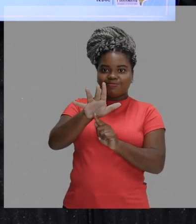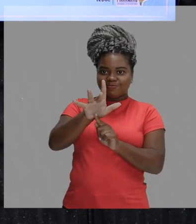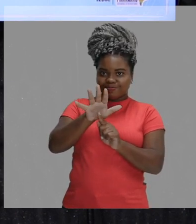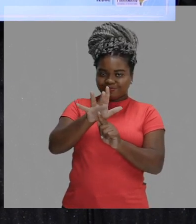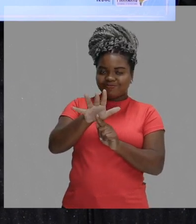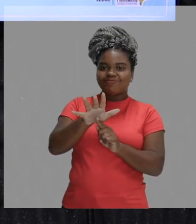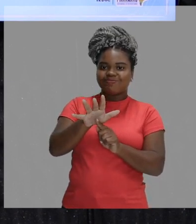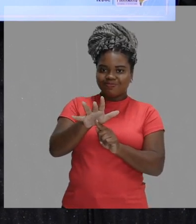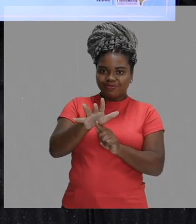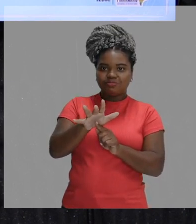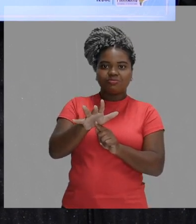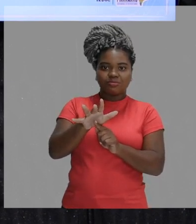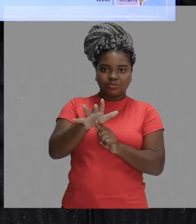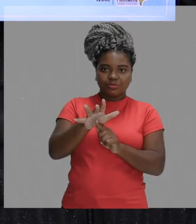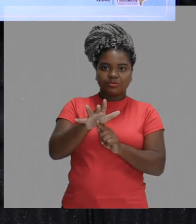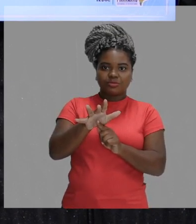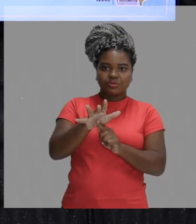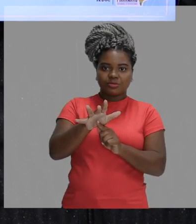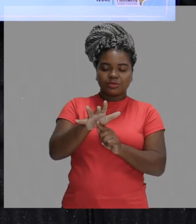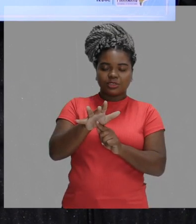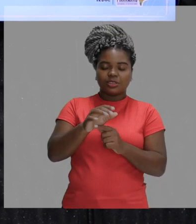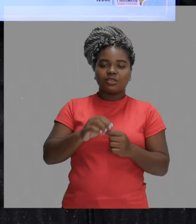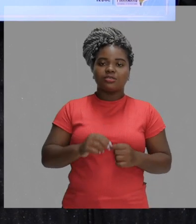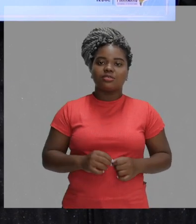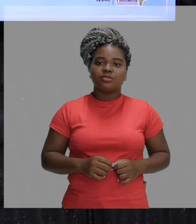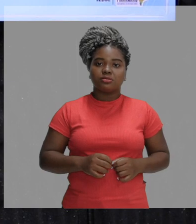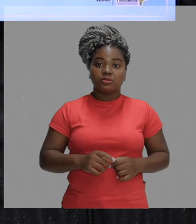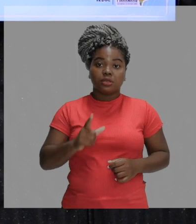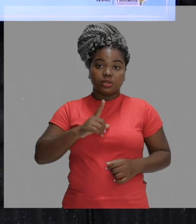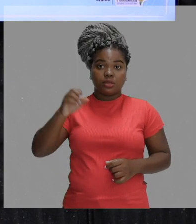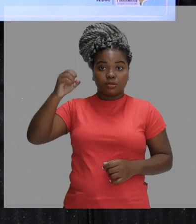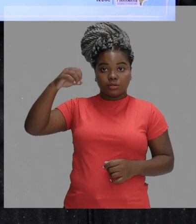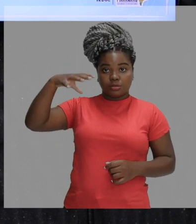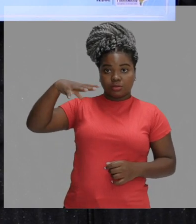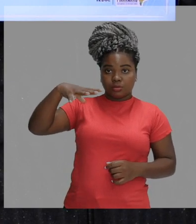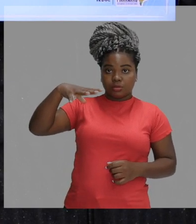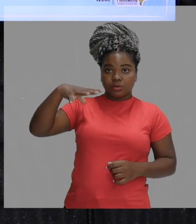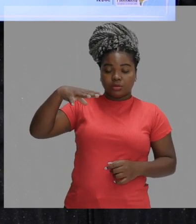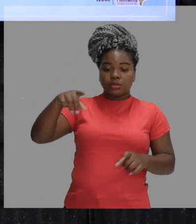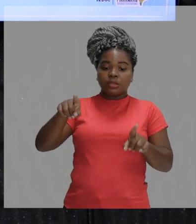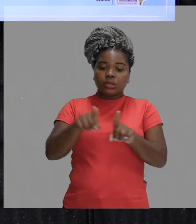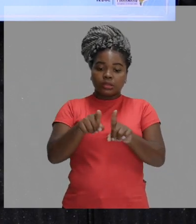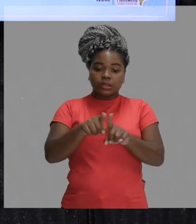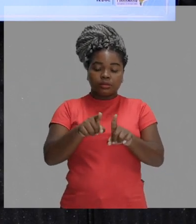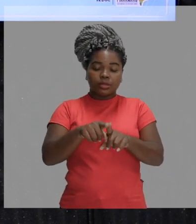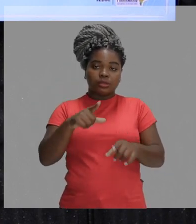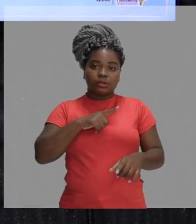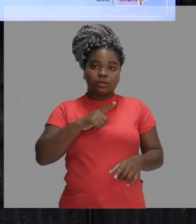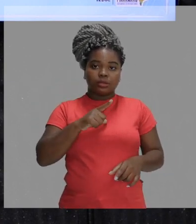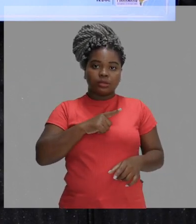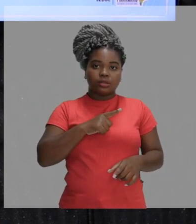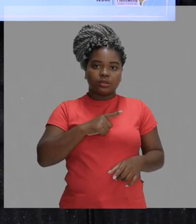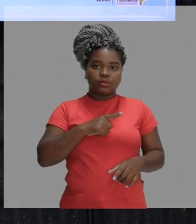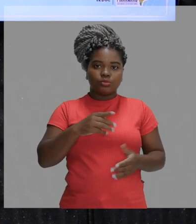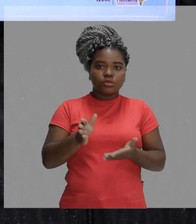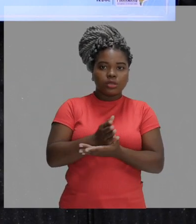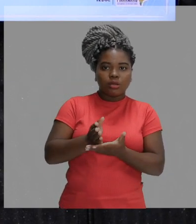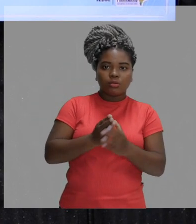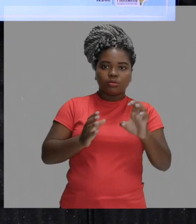E nós temos também alguns gases, algumas substâncias que emitem luz na presença de um outro agente, de outros agentes.